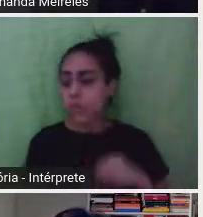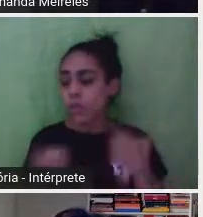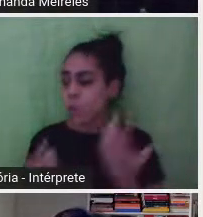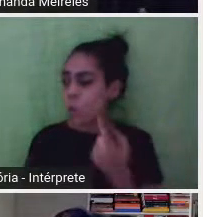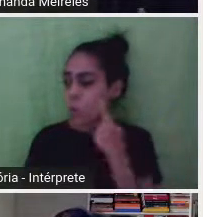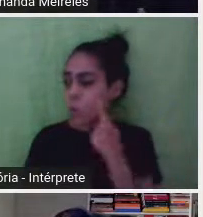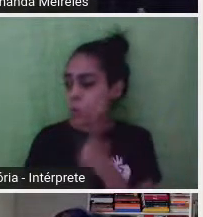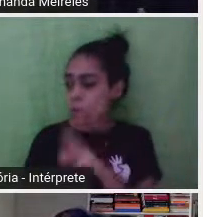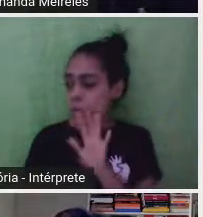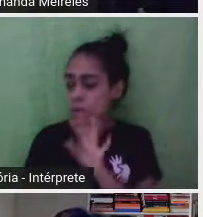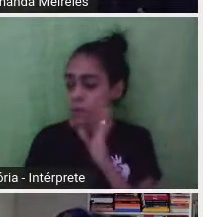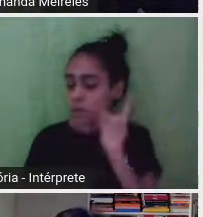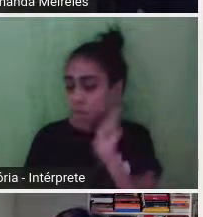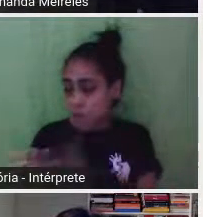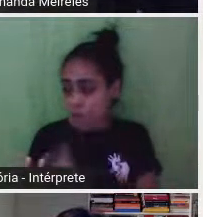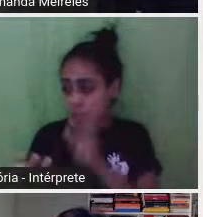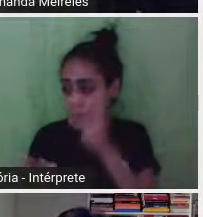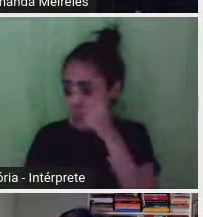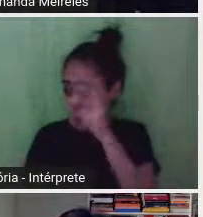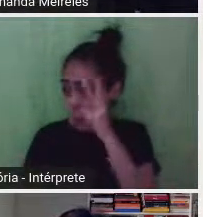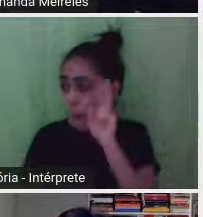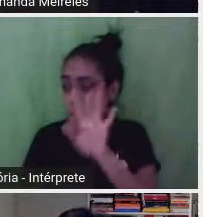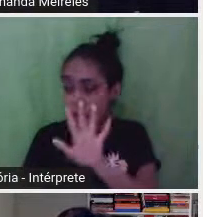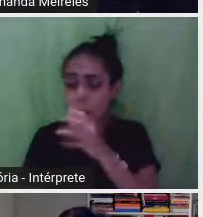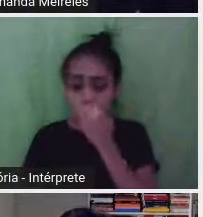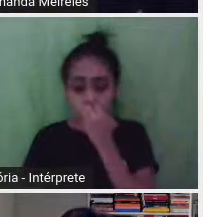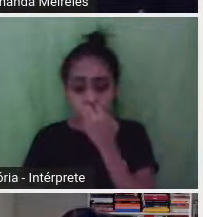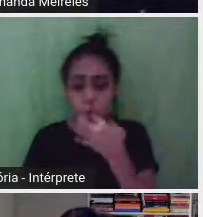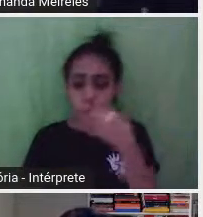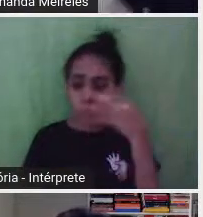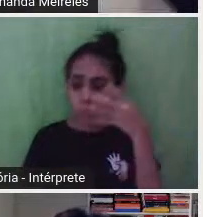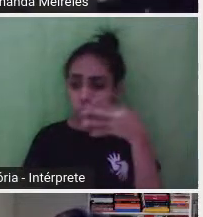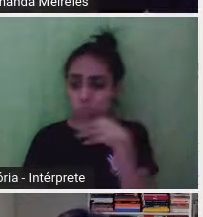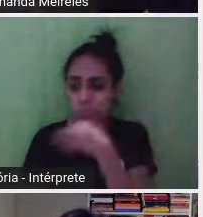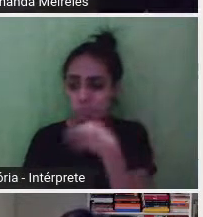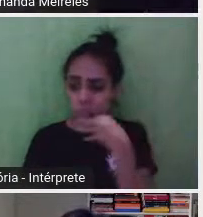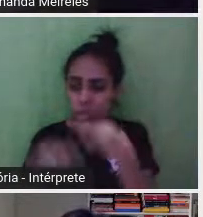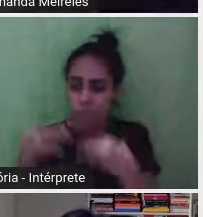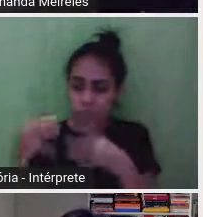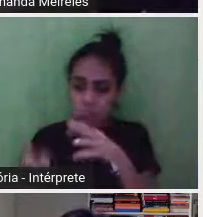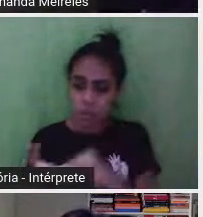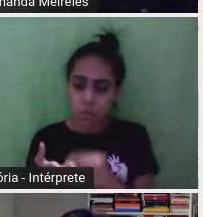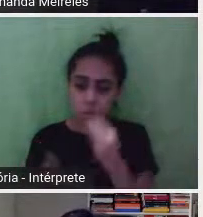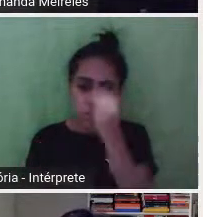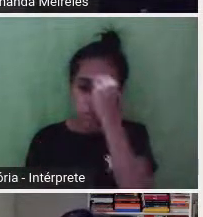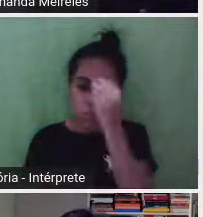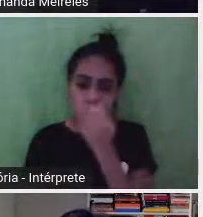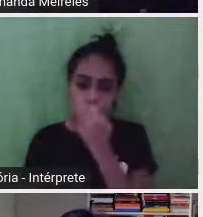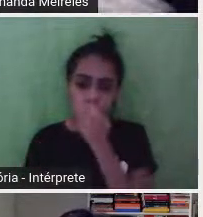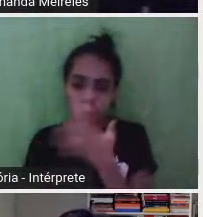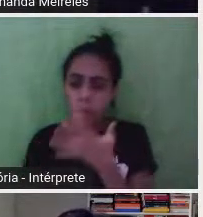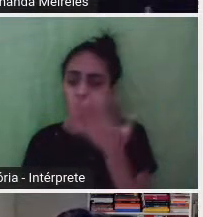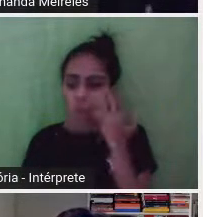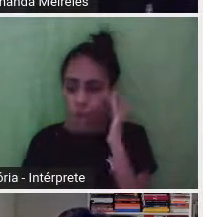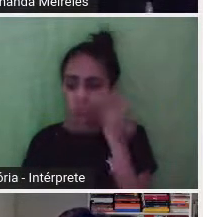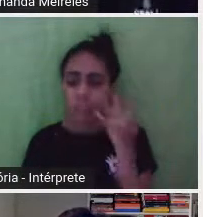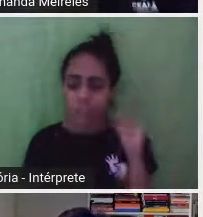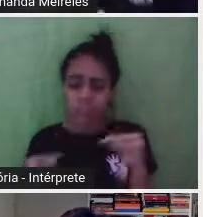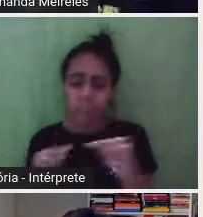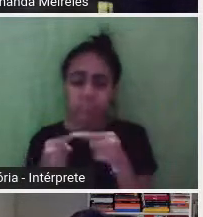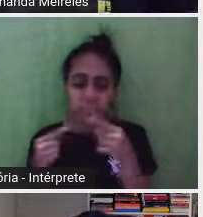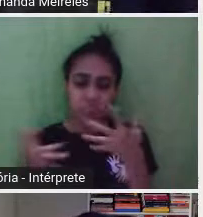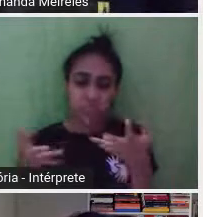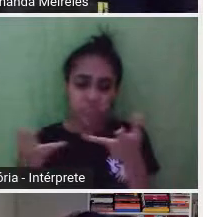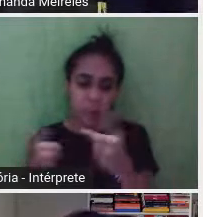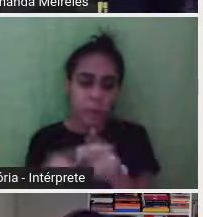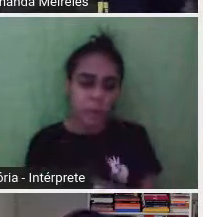ideia real, assim, mas todas as ideias são muito fantásticas, todas as versões da realidade são muito fantásticas. E o negócio é